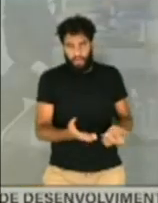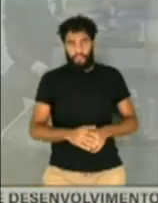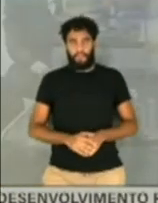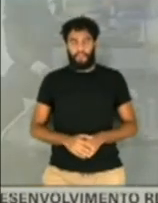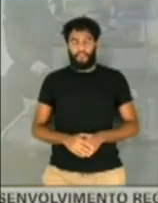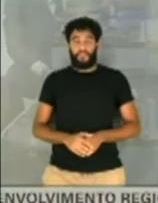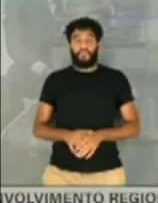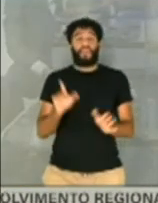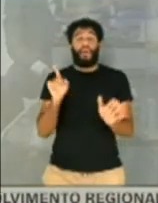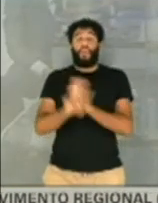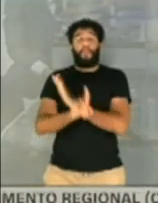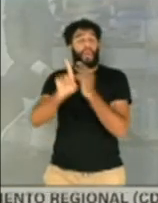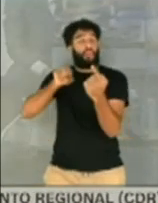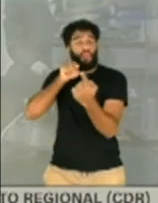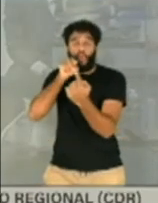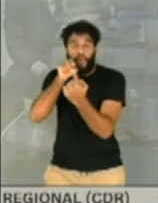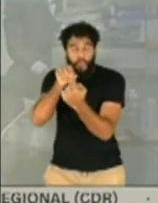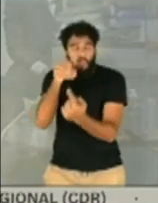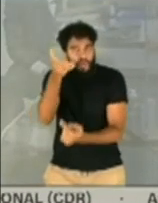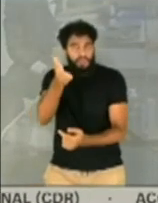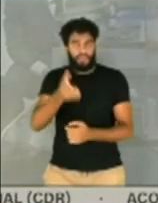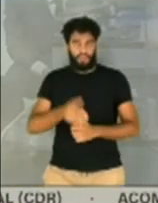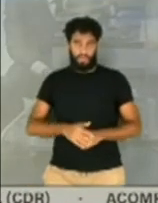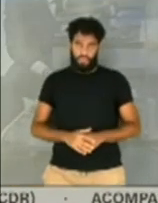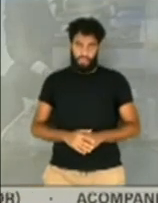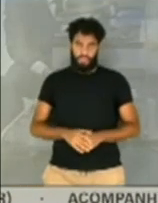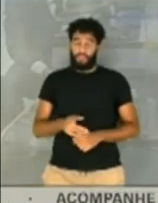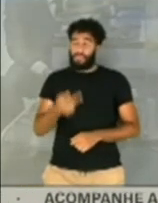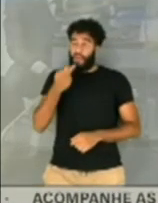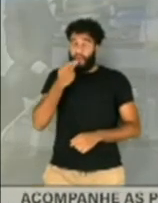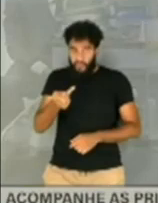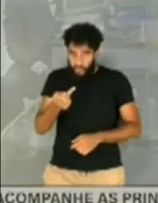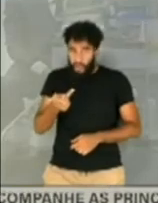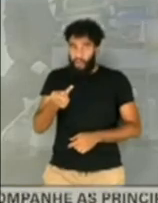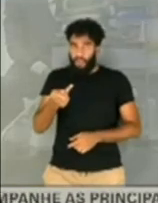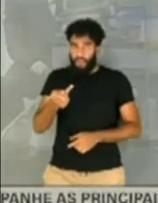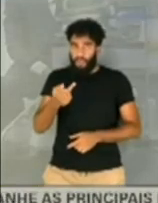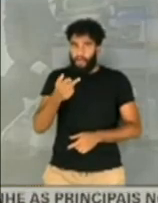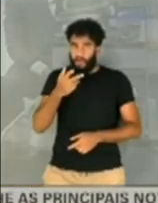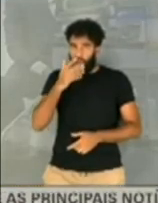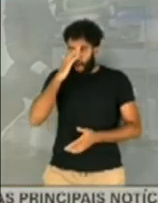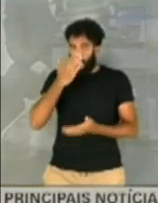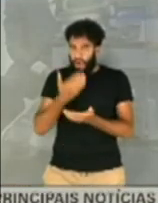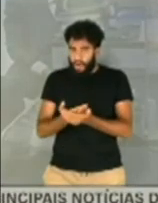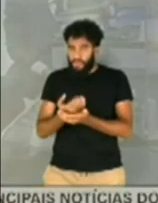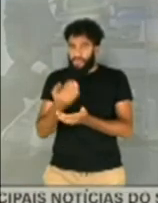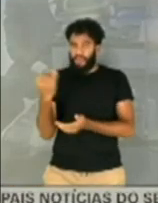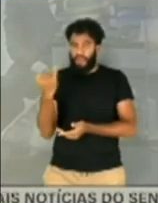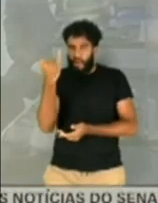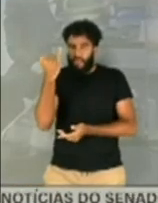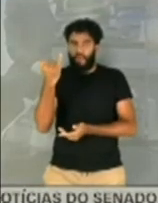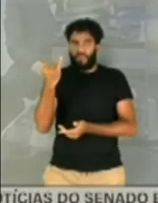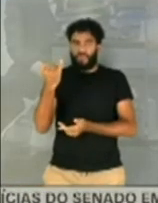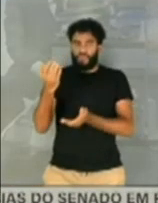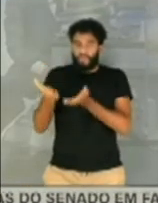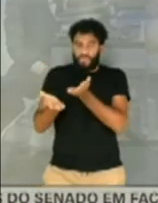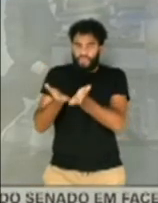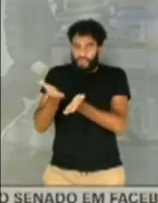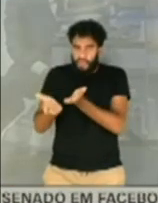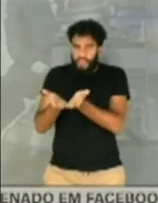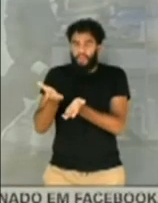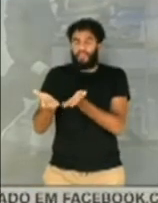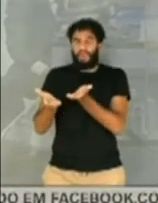objetiva. A senhora confirma isso e acha realmente tão importante o tratamento precoce quanto a